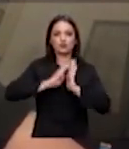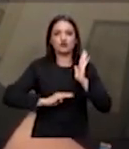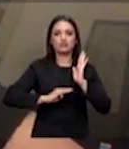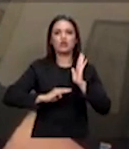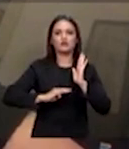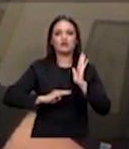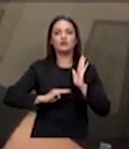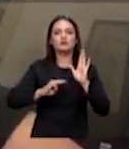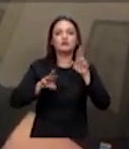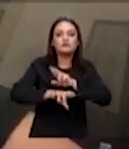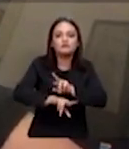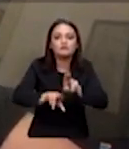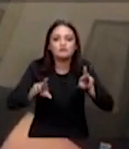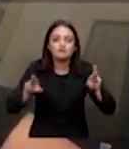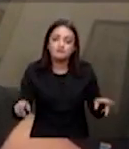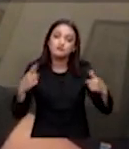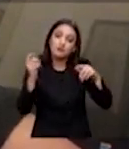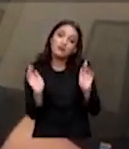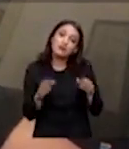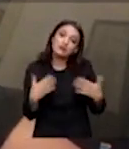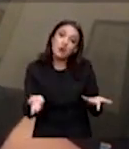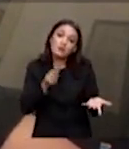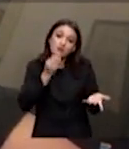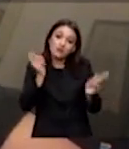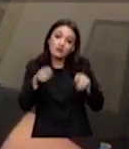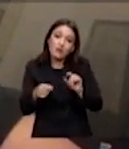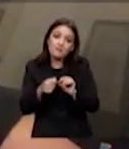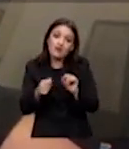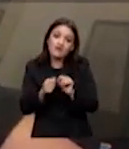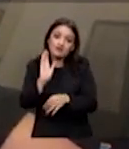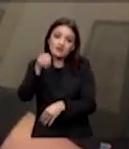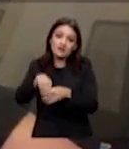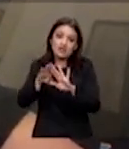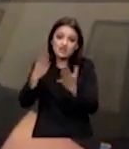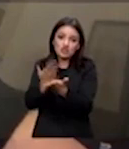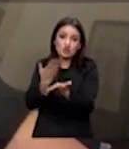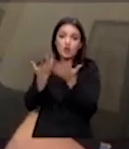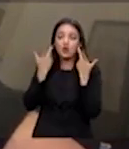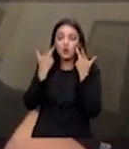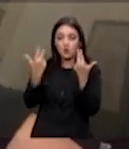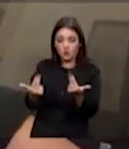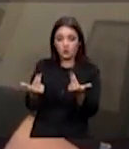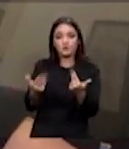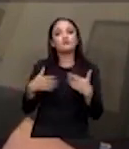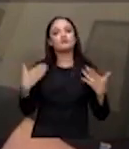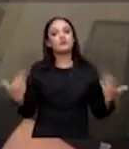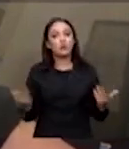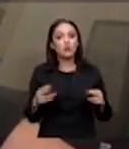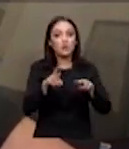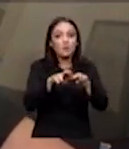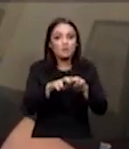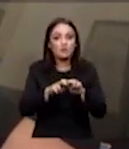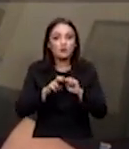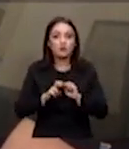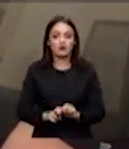.502 de 2020 que instituiu a política nacional de educação especial e o impacto da norma na implantação